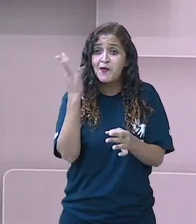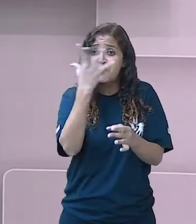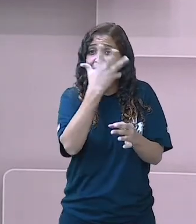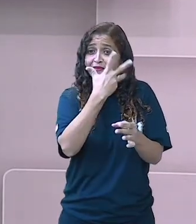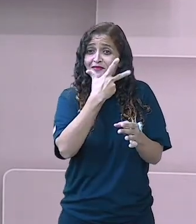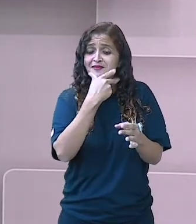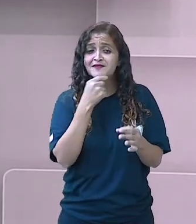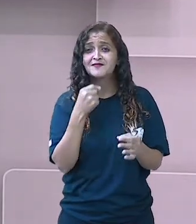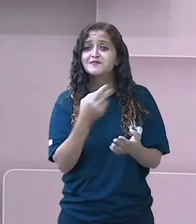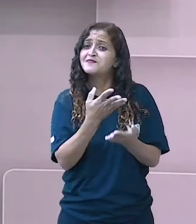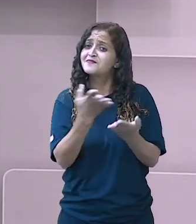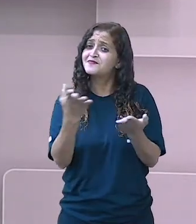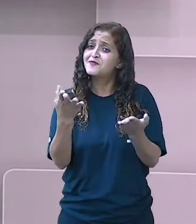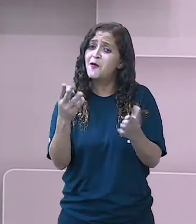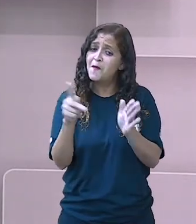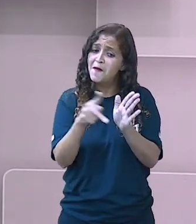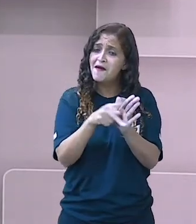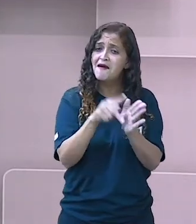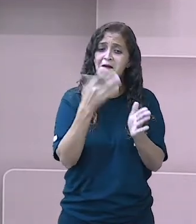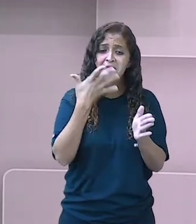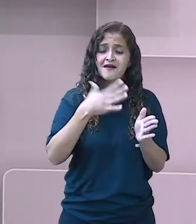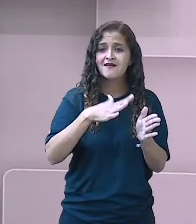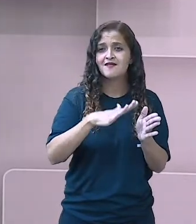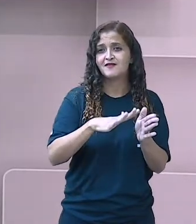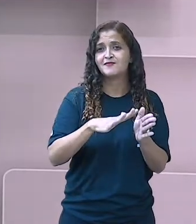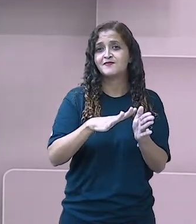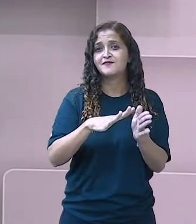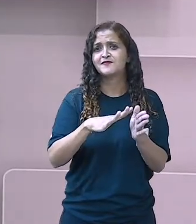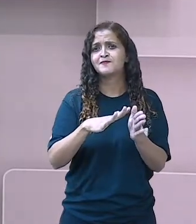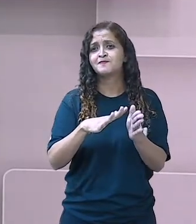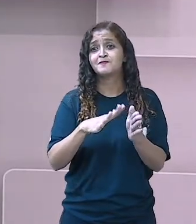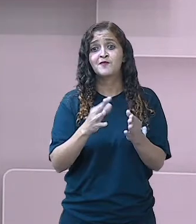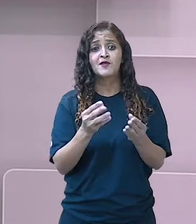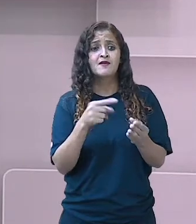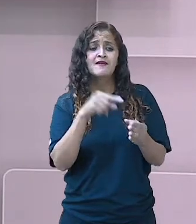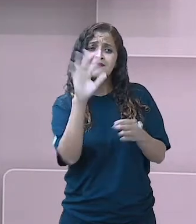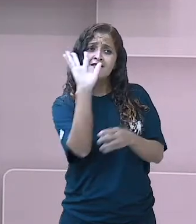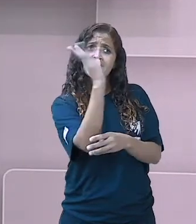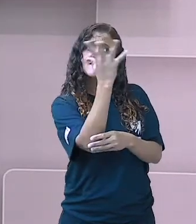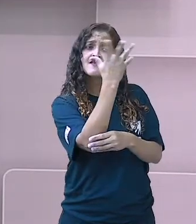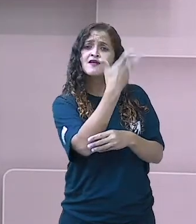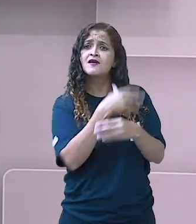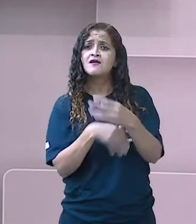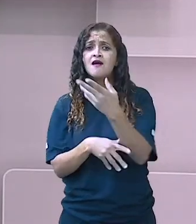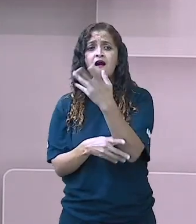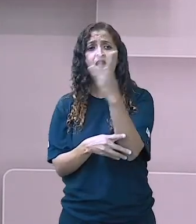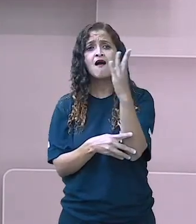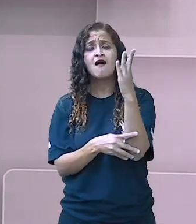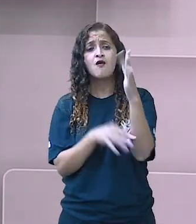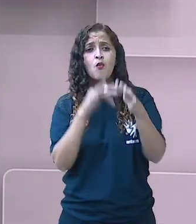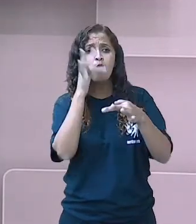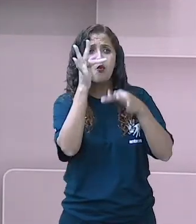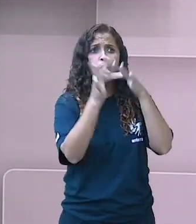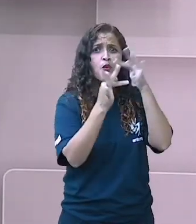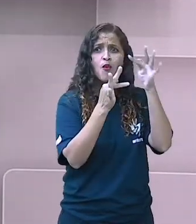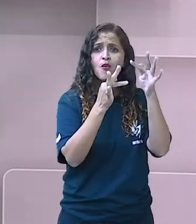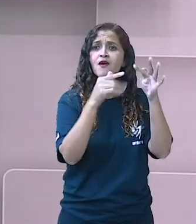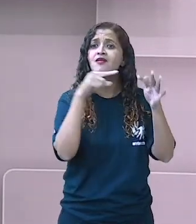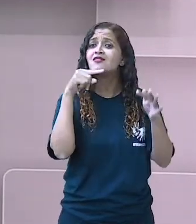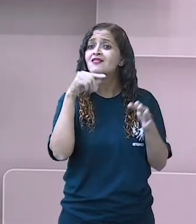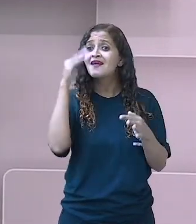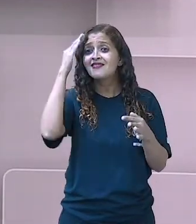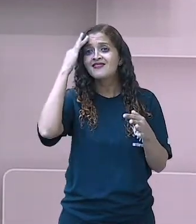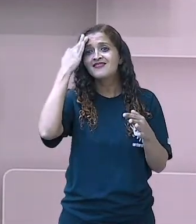para vocês, crianças. Para vocês entenderem um pouco como é um jardim. Então, ali no poema, ela consegue colocar cada